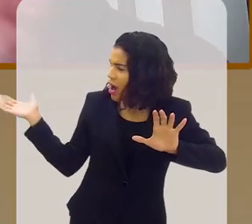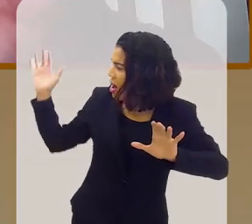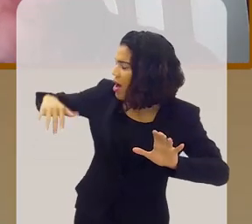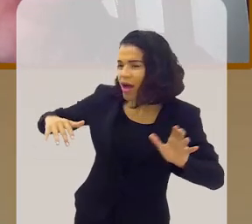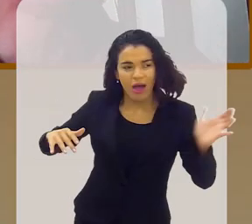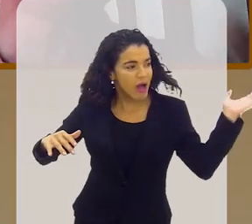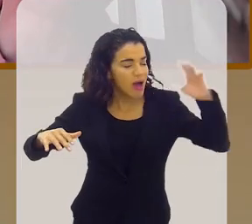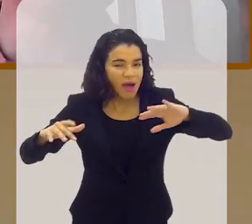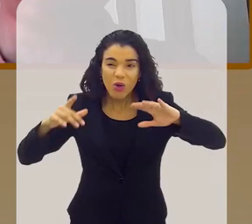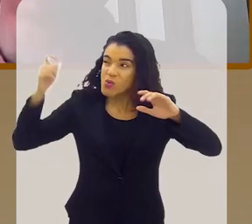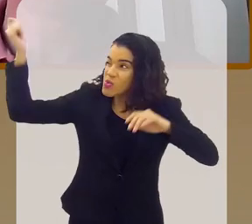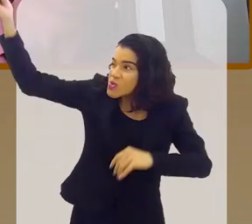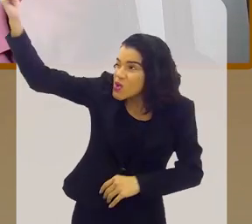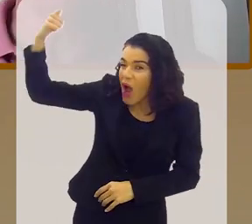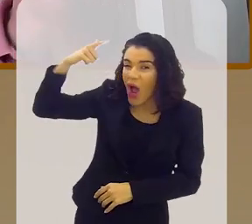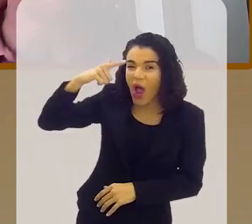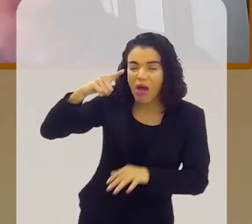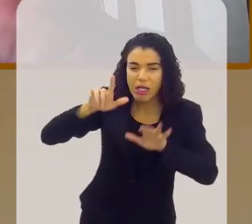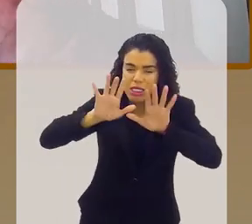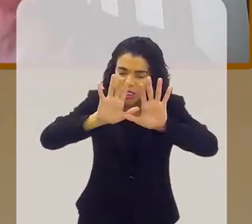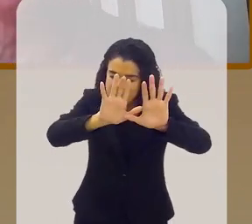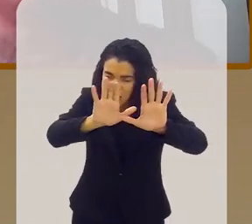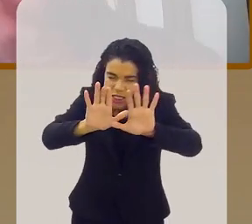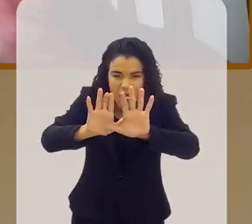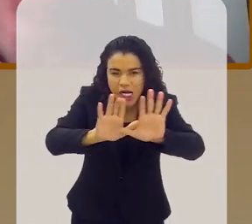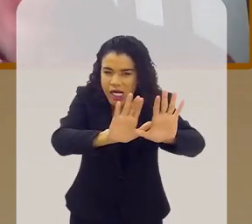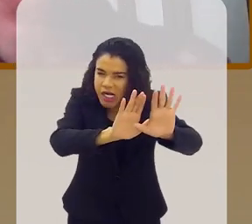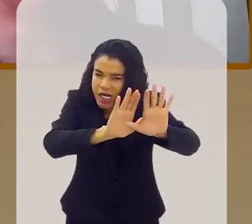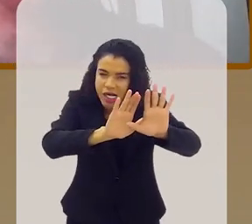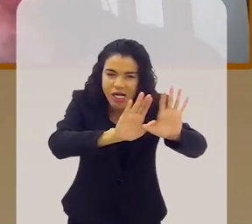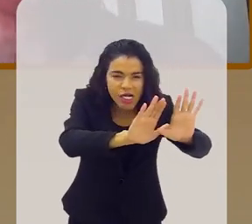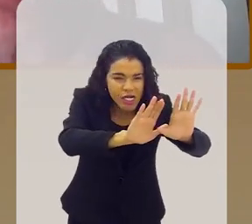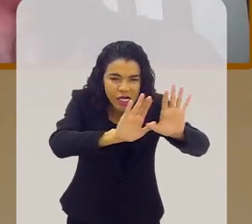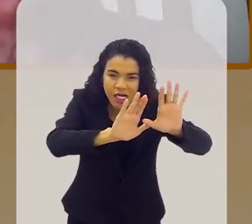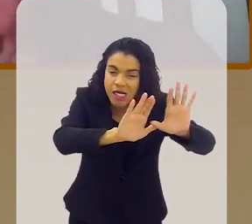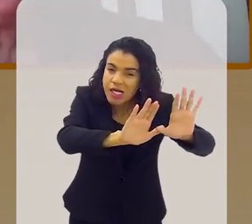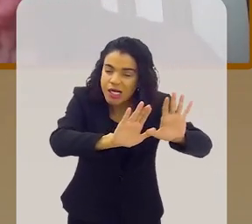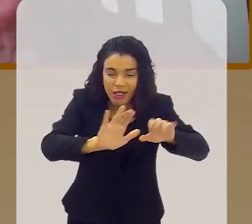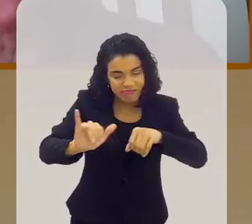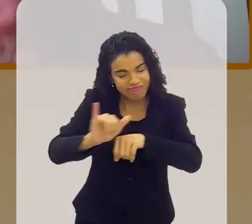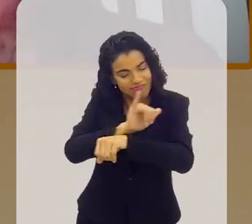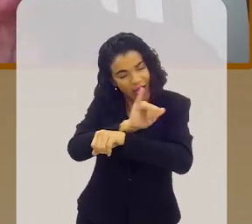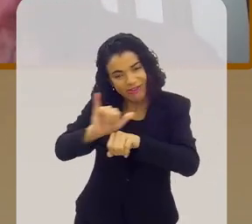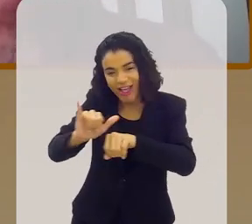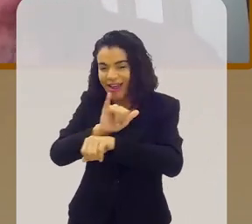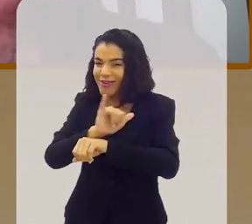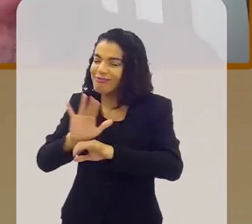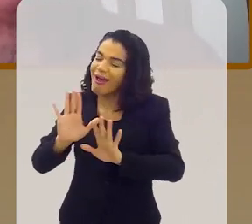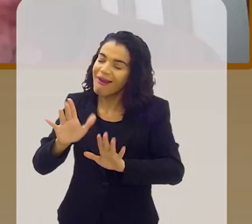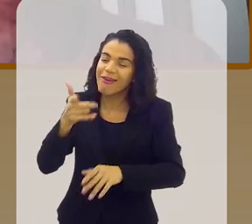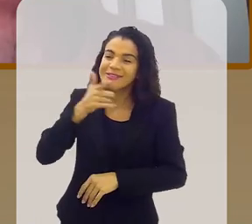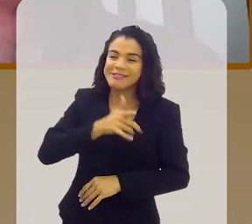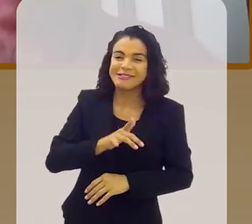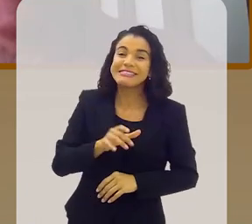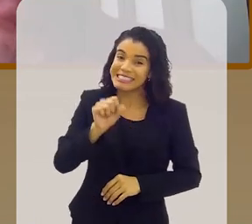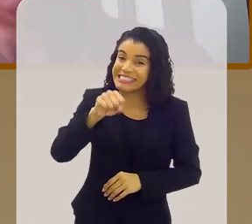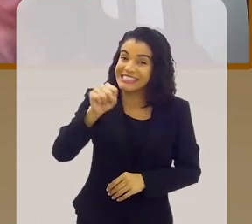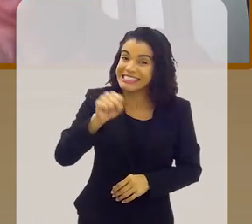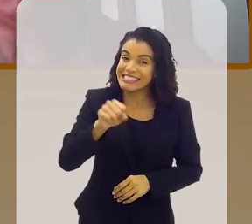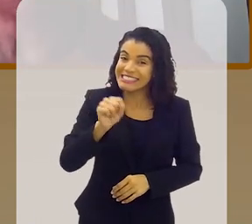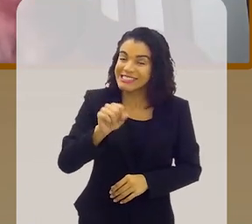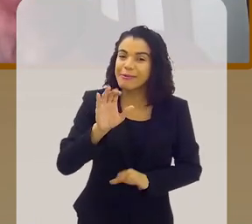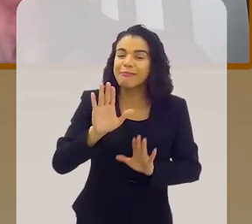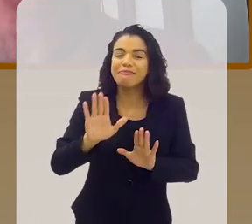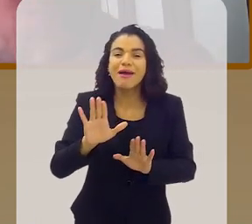Furgleine num sol quente. Olha, ela sofreu muito. Dava um jeito, né? Dava um jeito dela. No final, tudo dava certo. Sim,